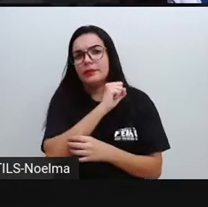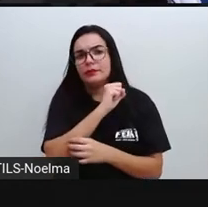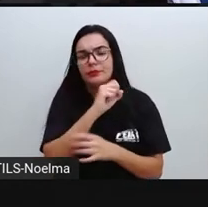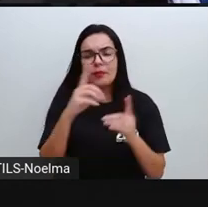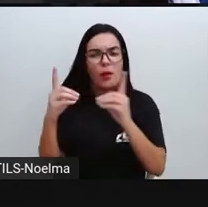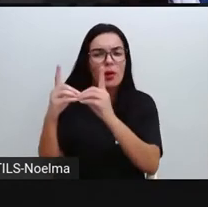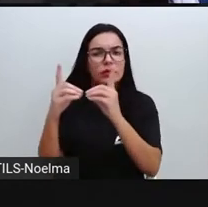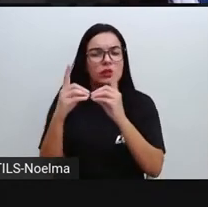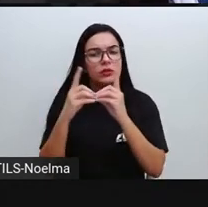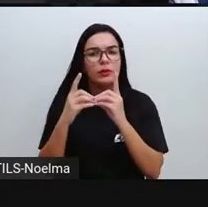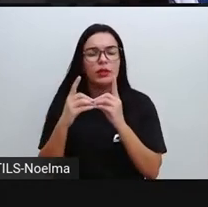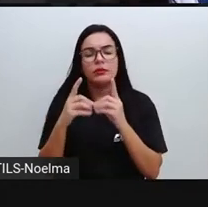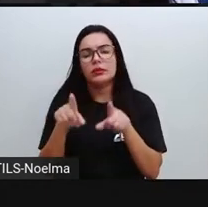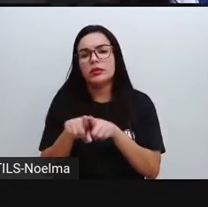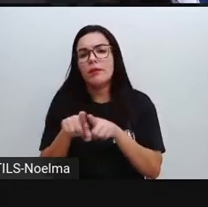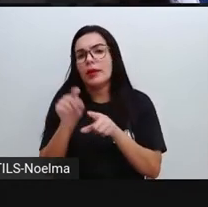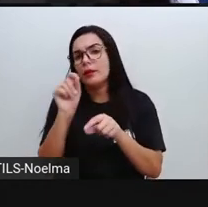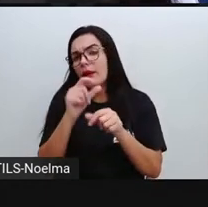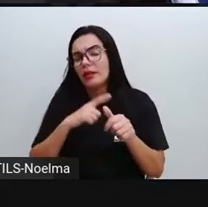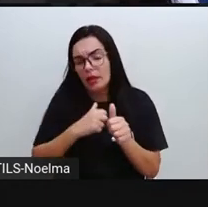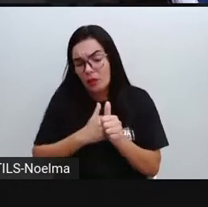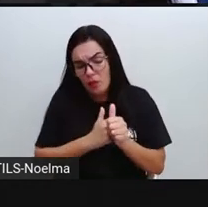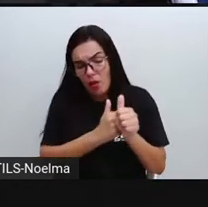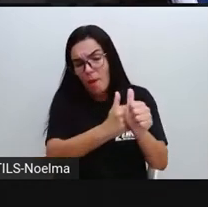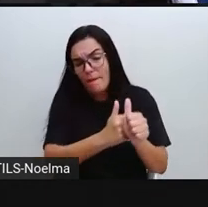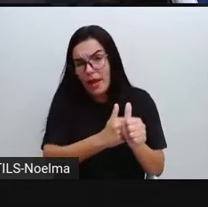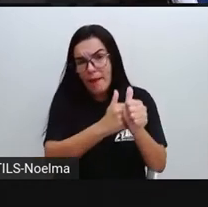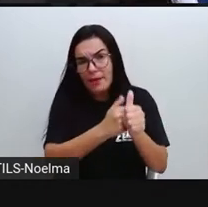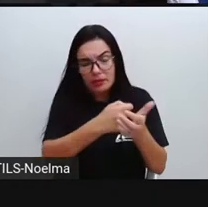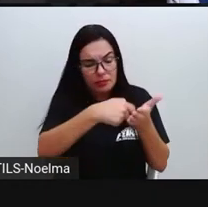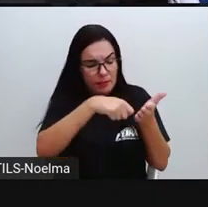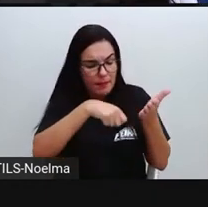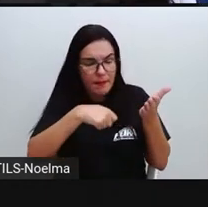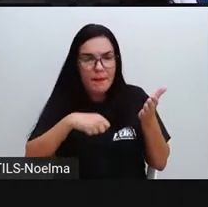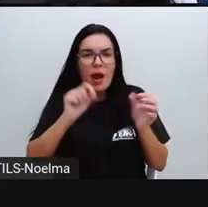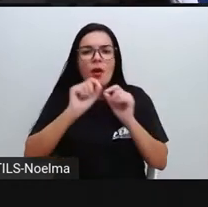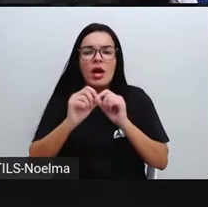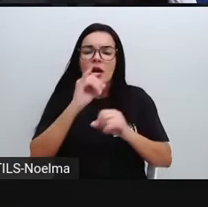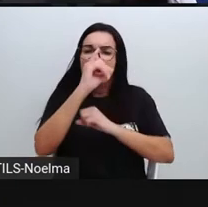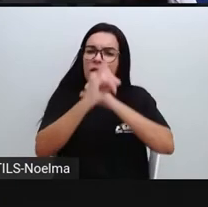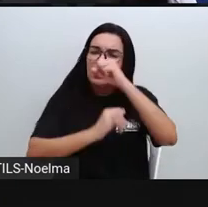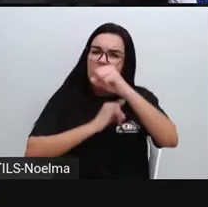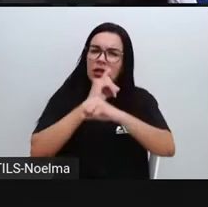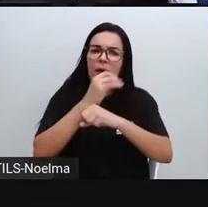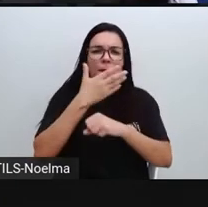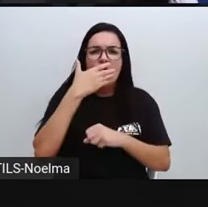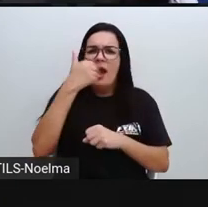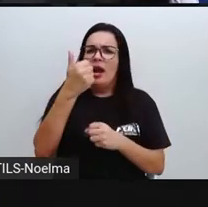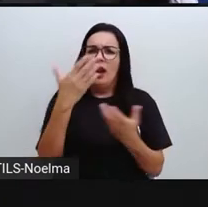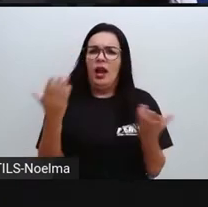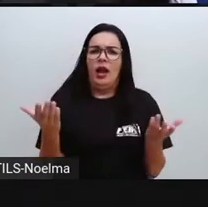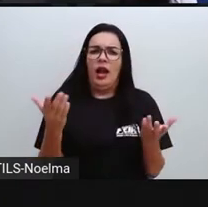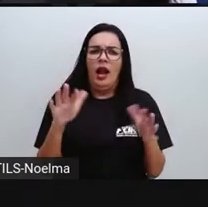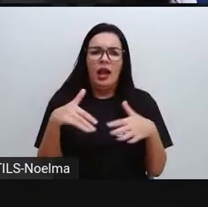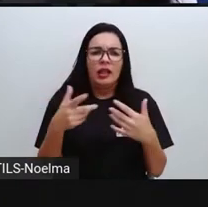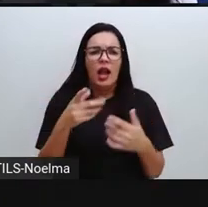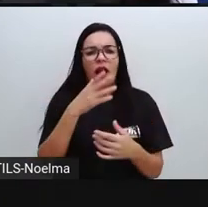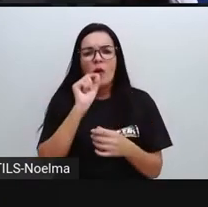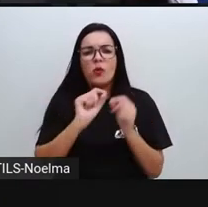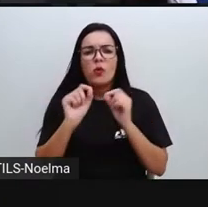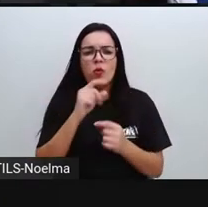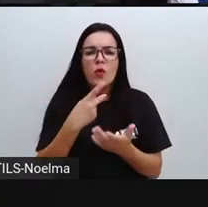acompanhamento aí da ficha desse paciente através desse meio digital, seria bem mais fácil, né? Então, o aperfeiçoamento aí